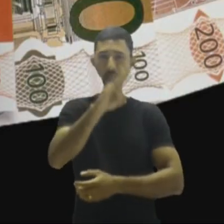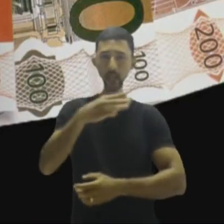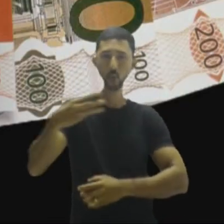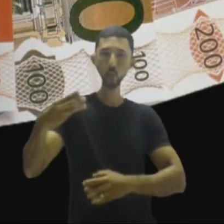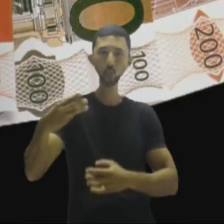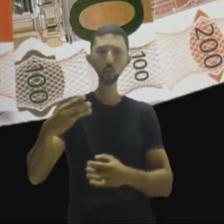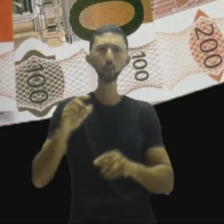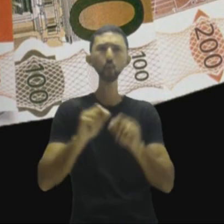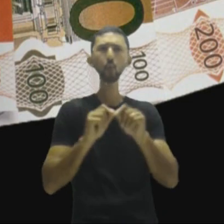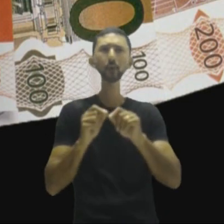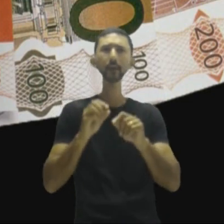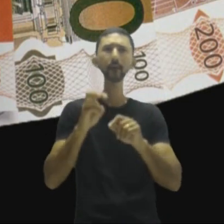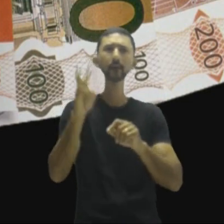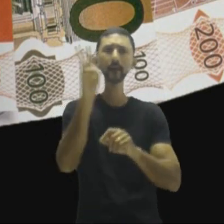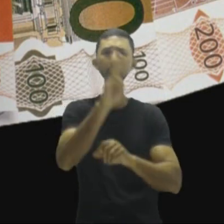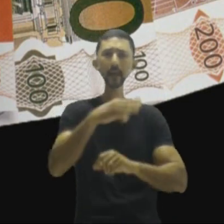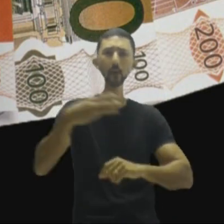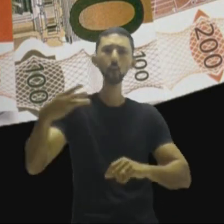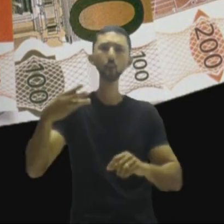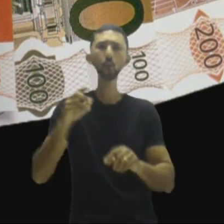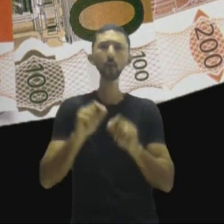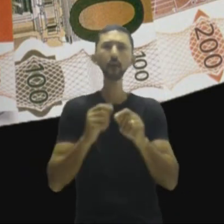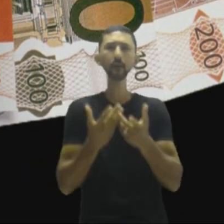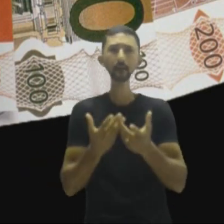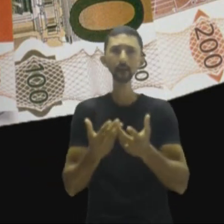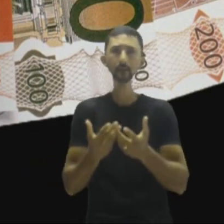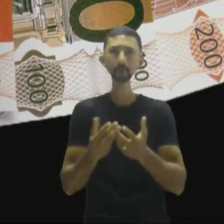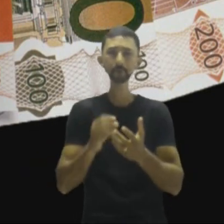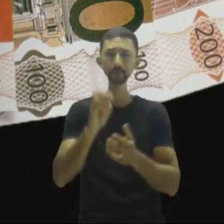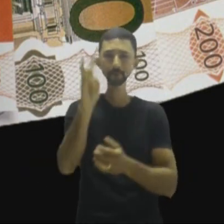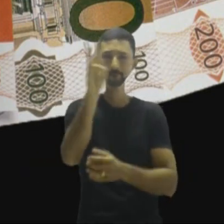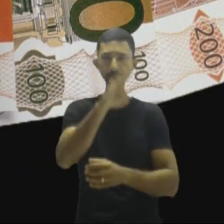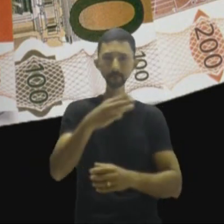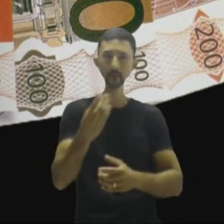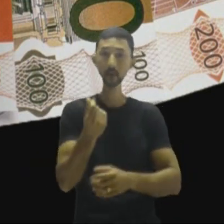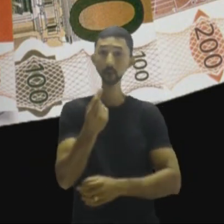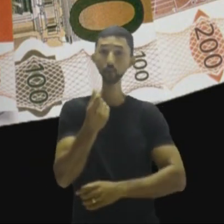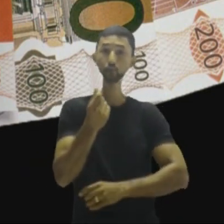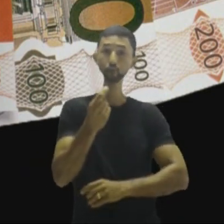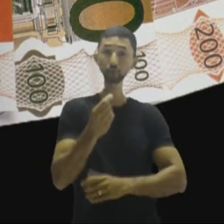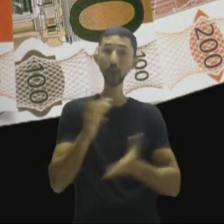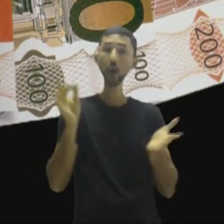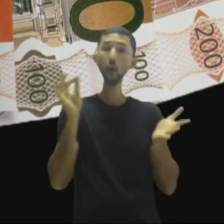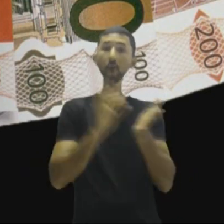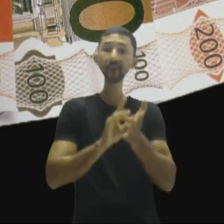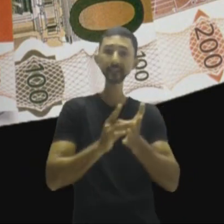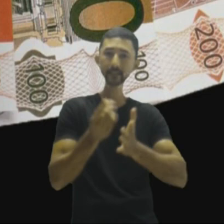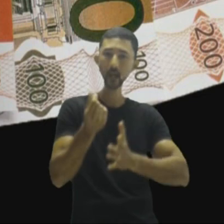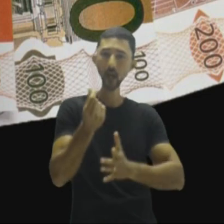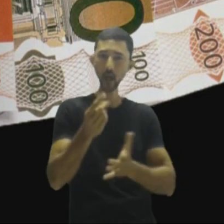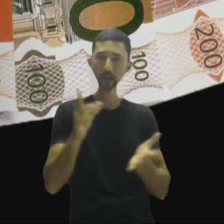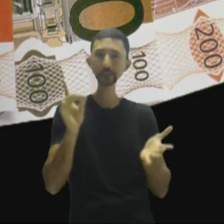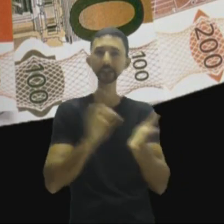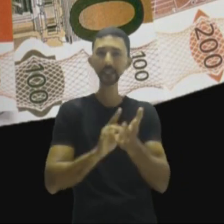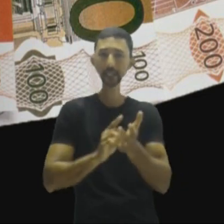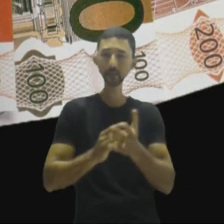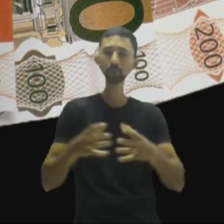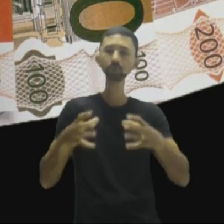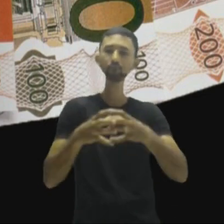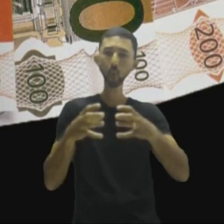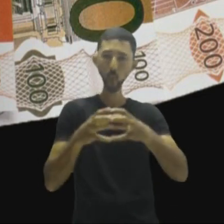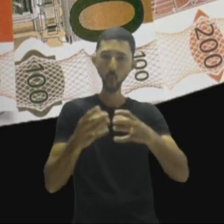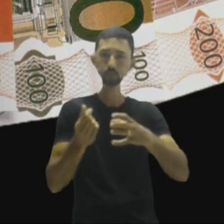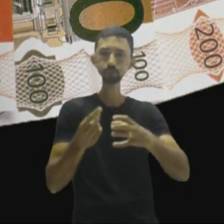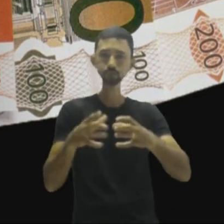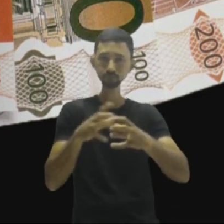Zona Euro, Donato? de uma forma bem simples. A Zona Euro é a moeda oficial da União Europeia,